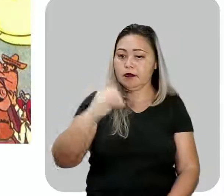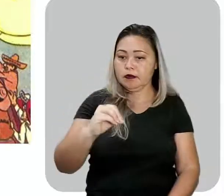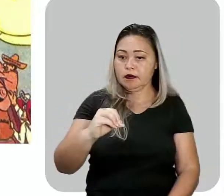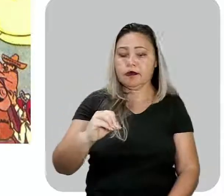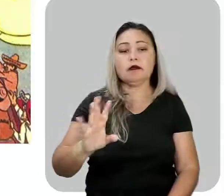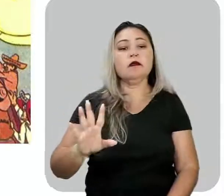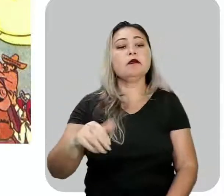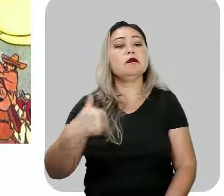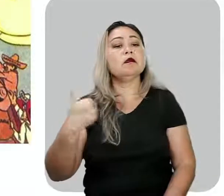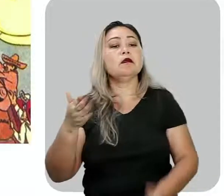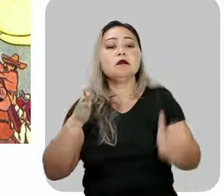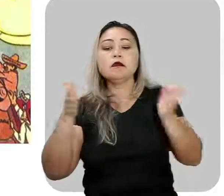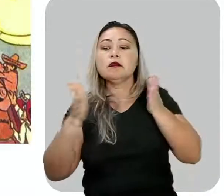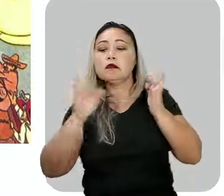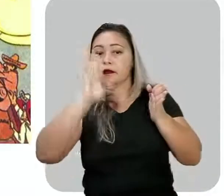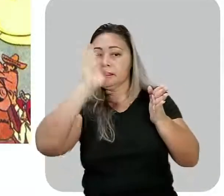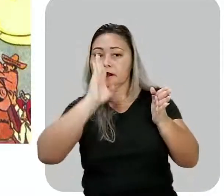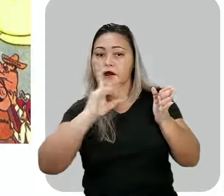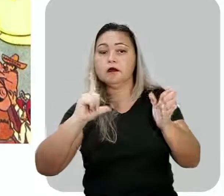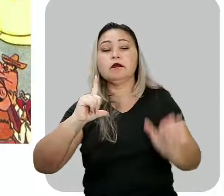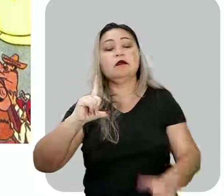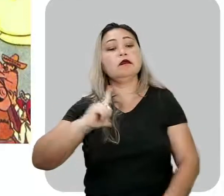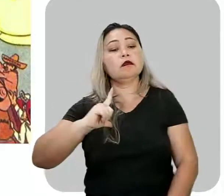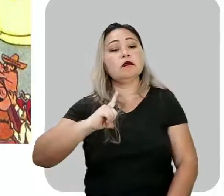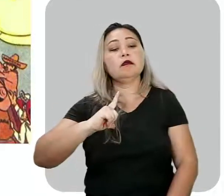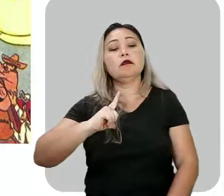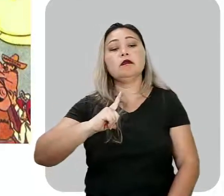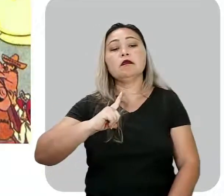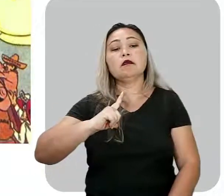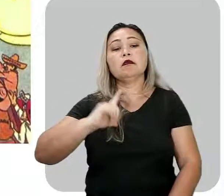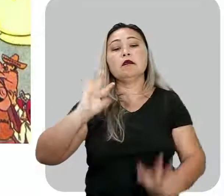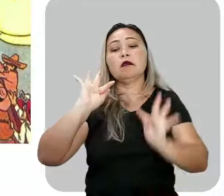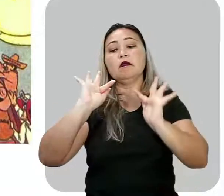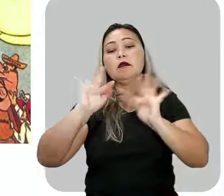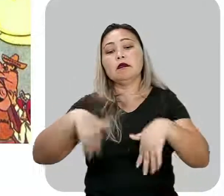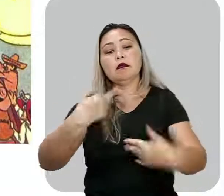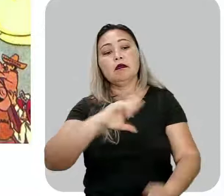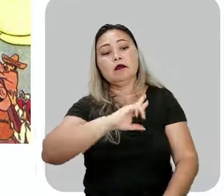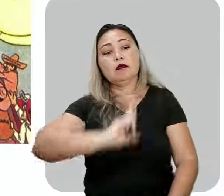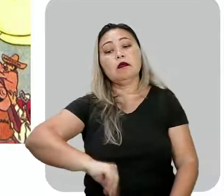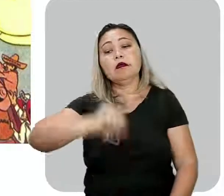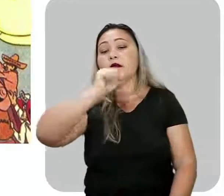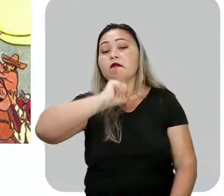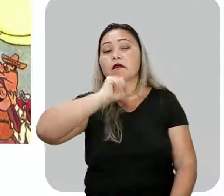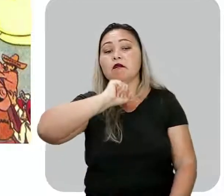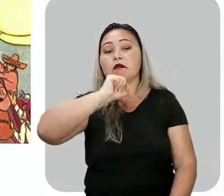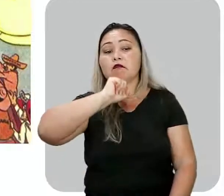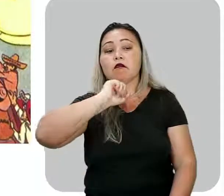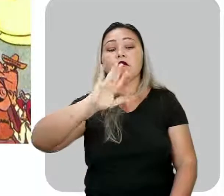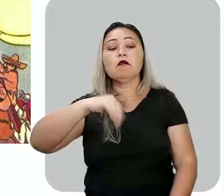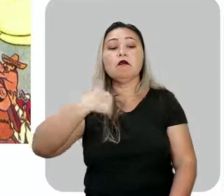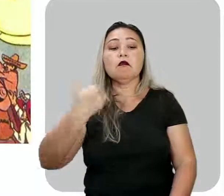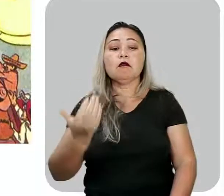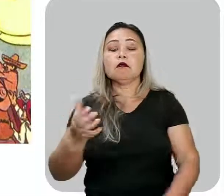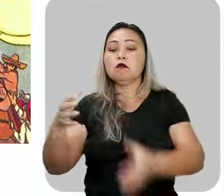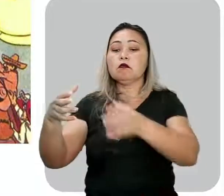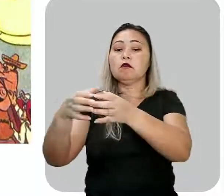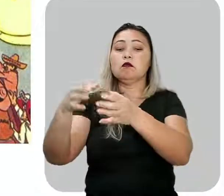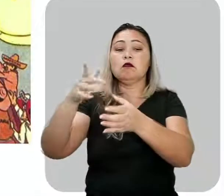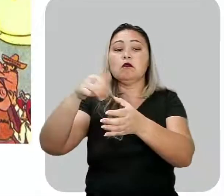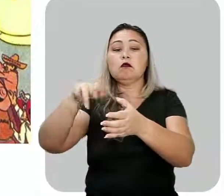1930, período em que o Brasil vive o fim da chamada República Velha, quando